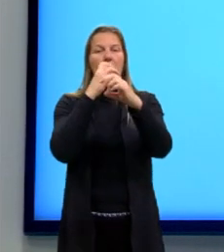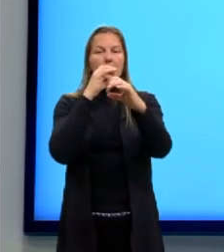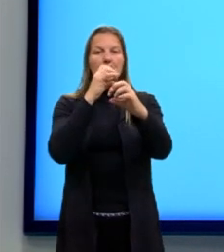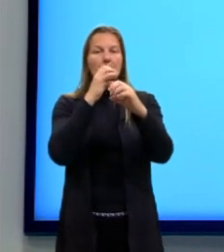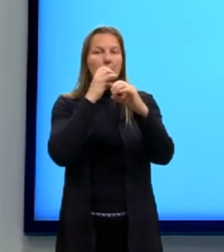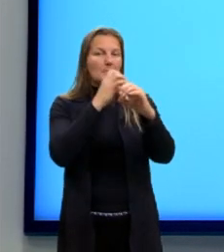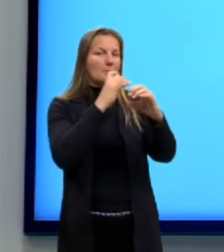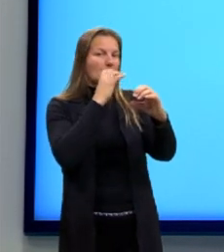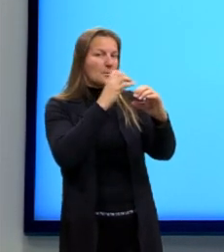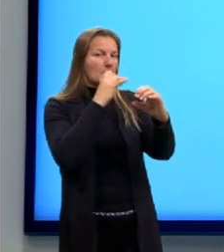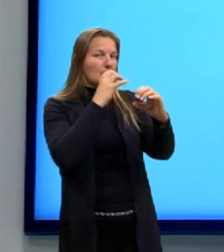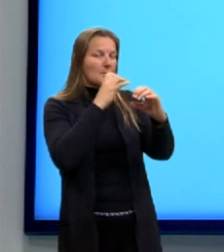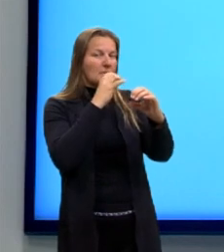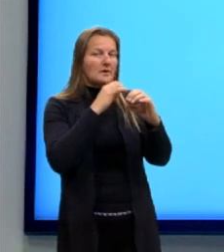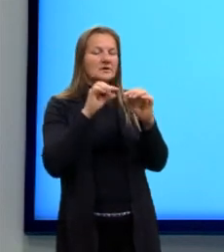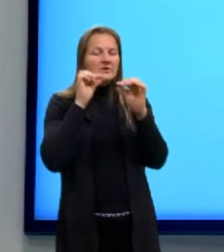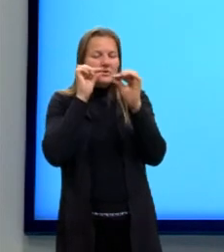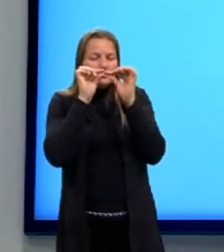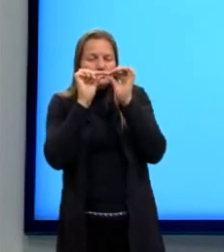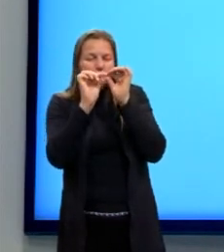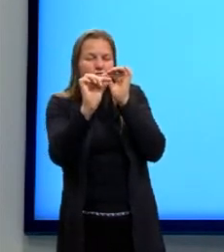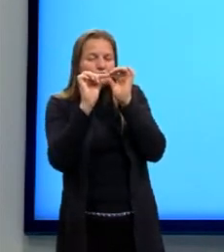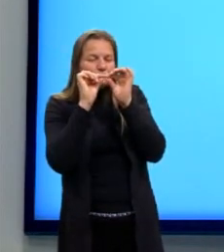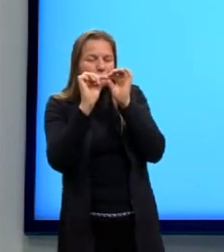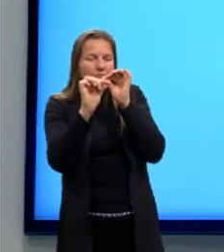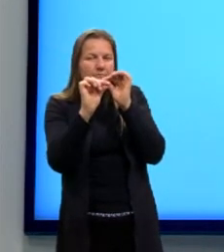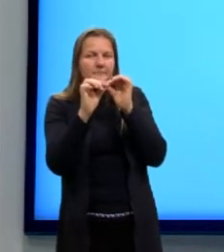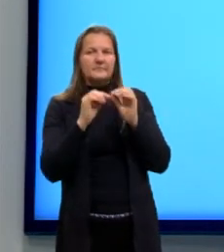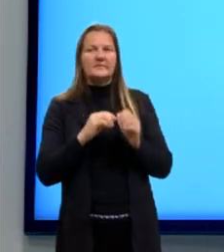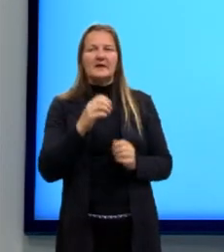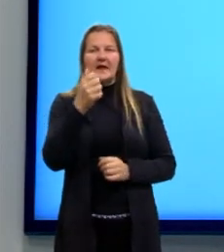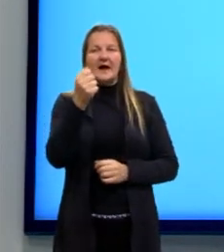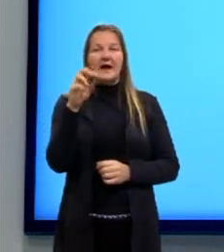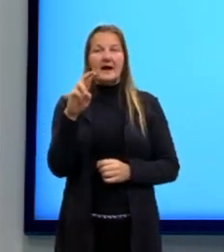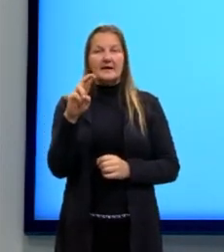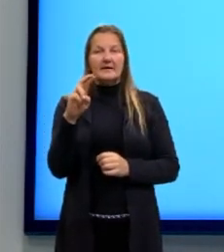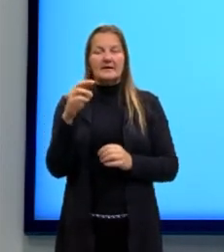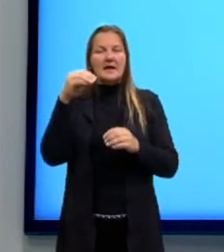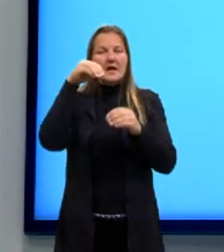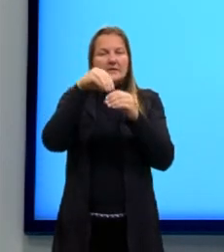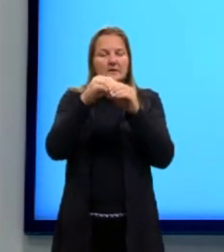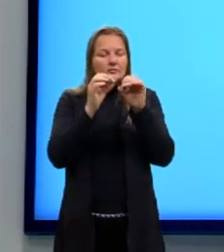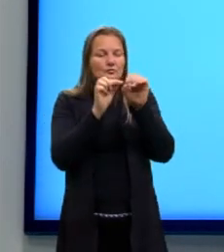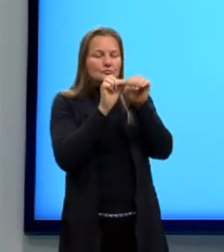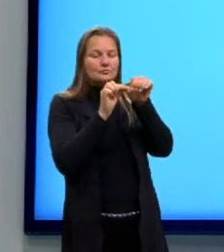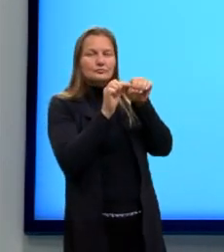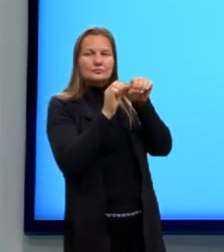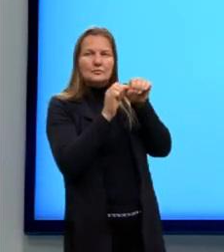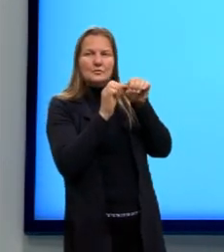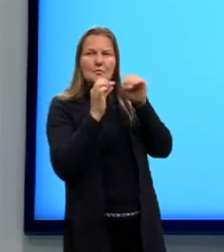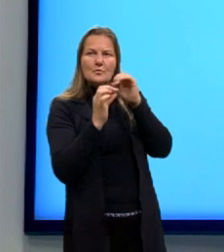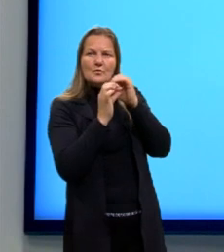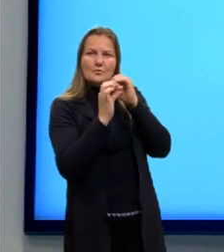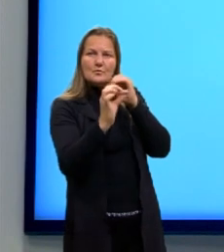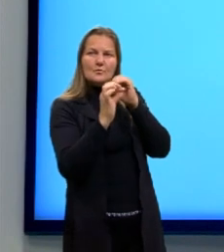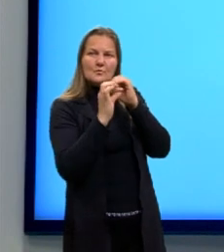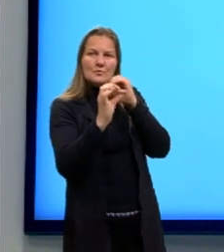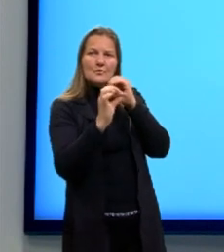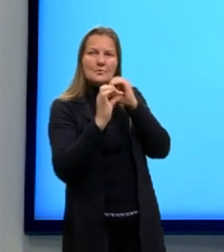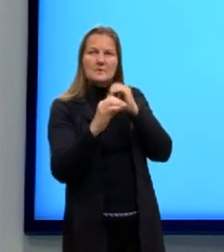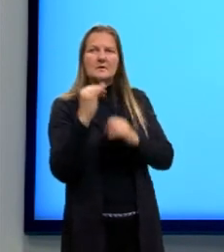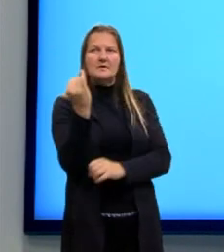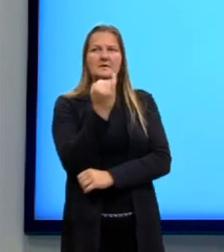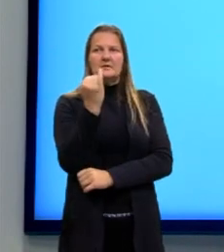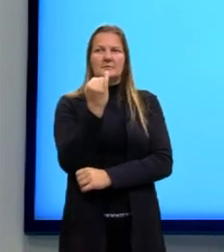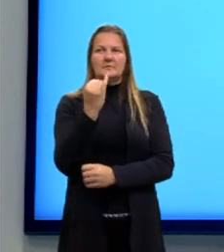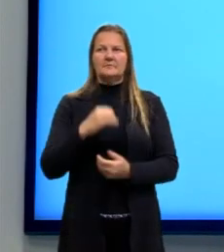de uma coluna de ar no bocal. Então aqui a gente já consegue ver, né? O outro item importante para